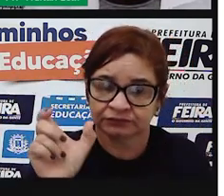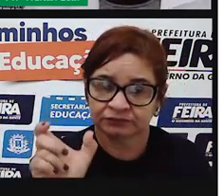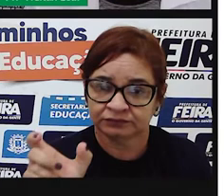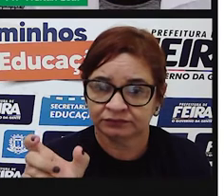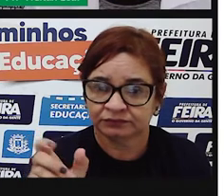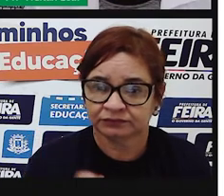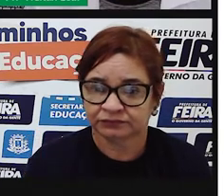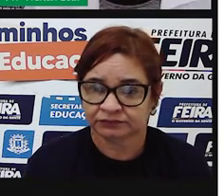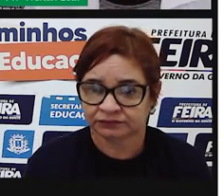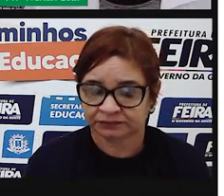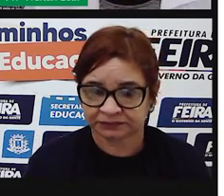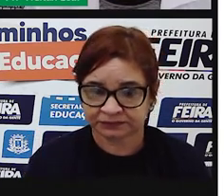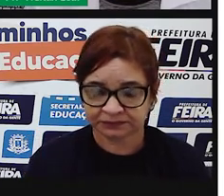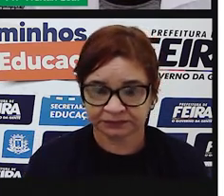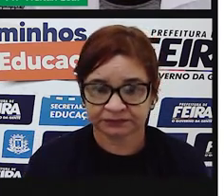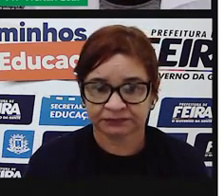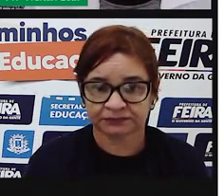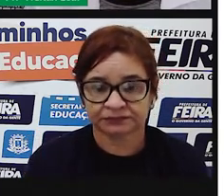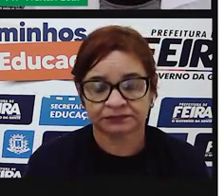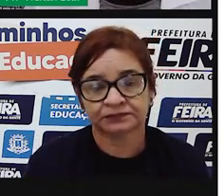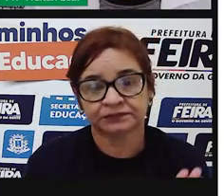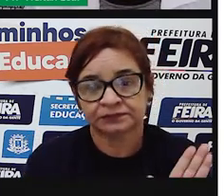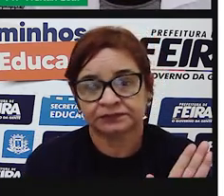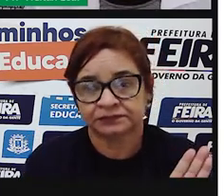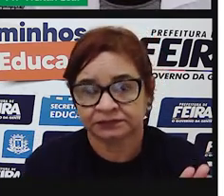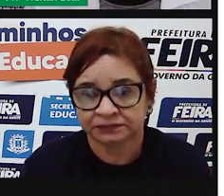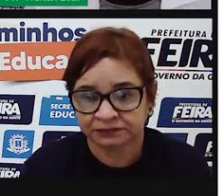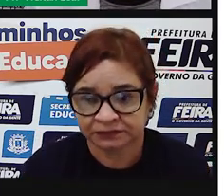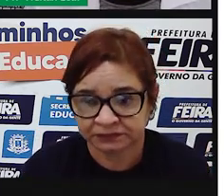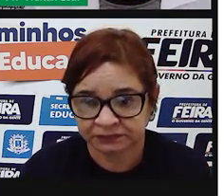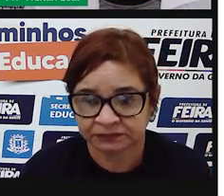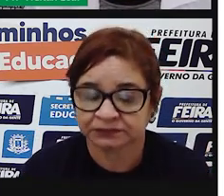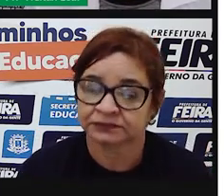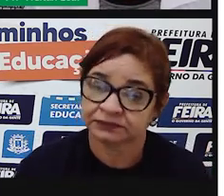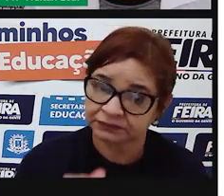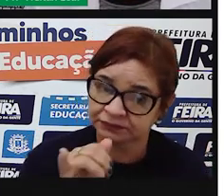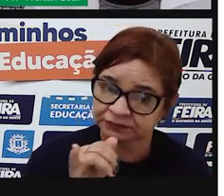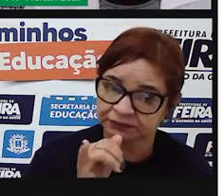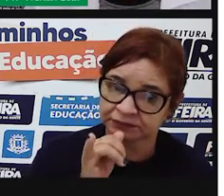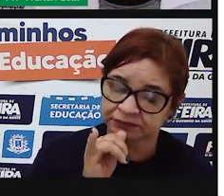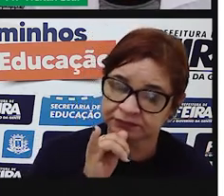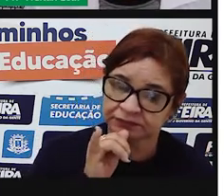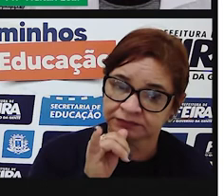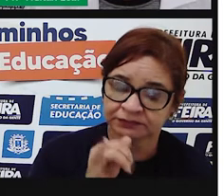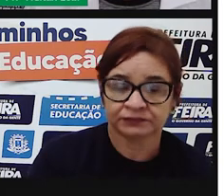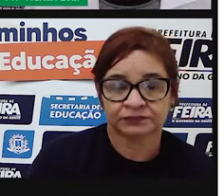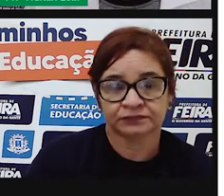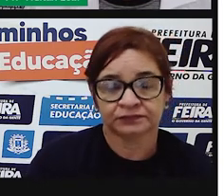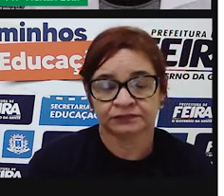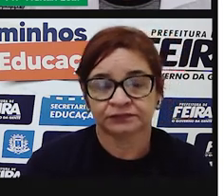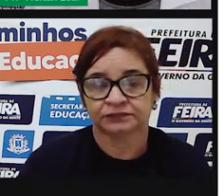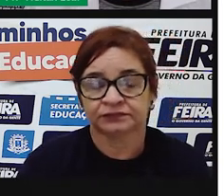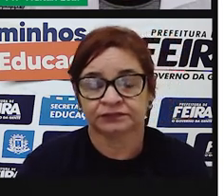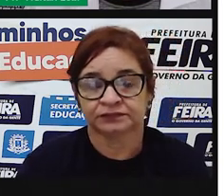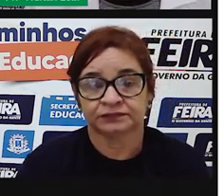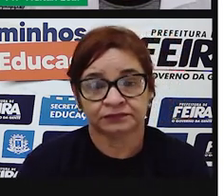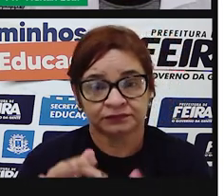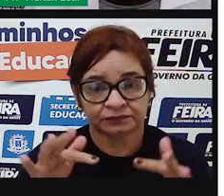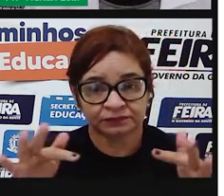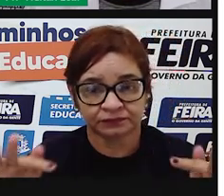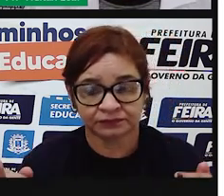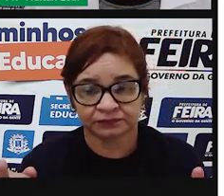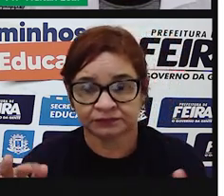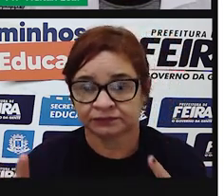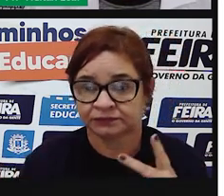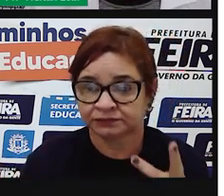Para indicar uma citação. O que é uma citação? É uma expressão, uma fala, uma frase que não